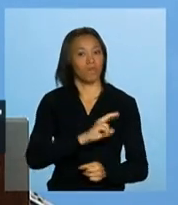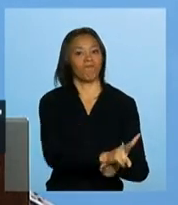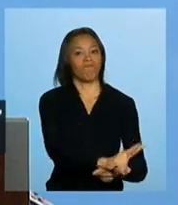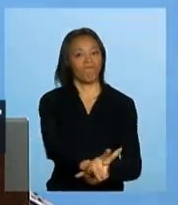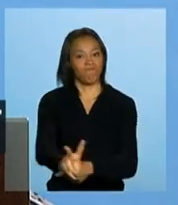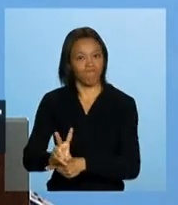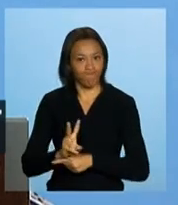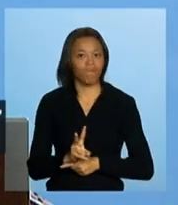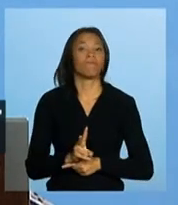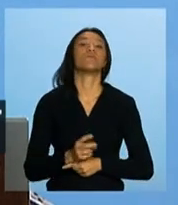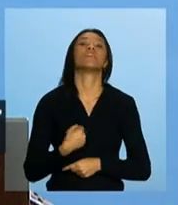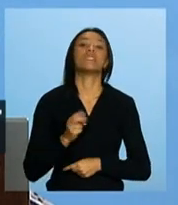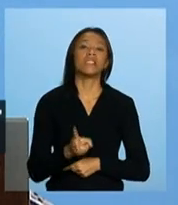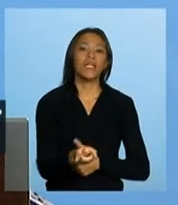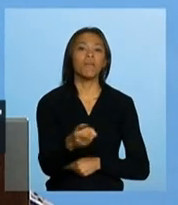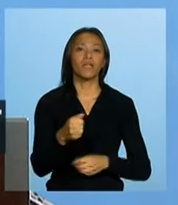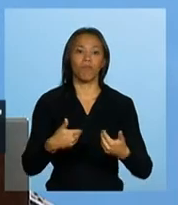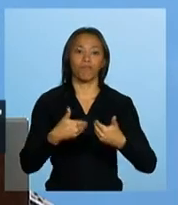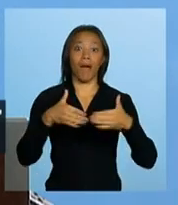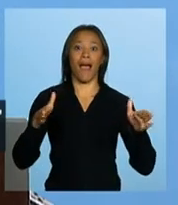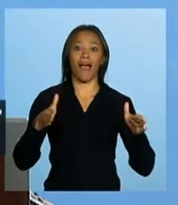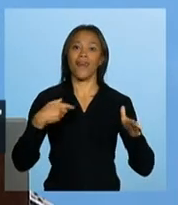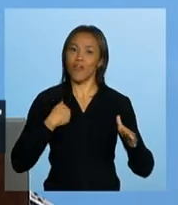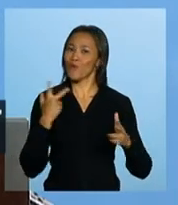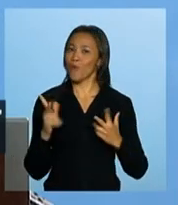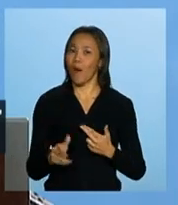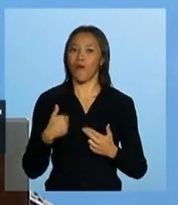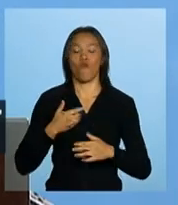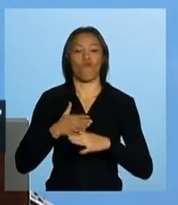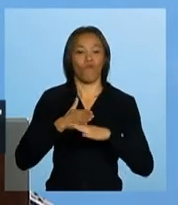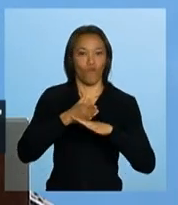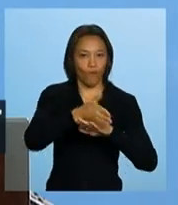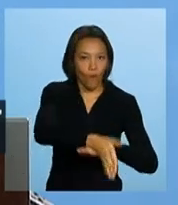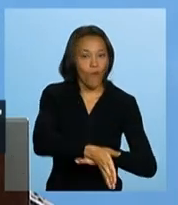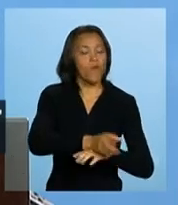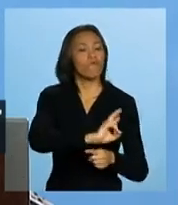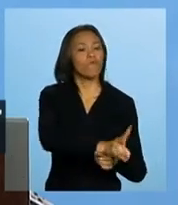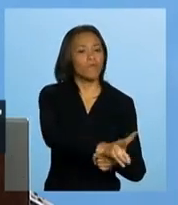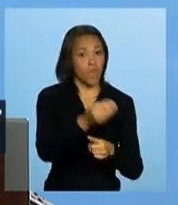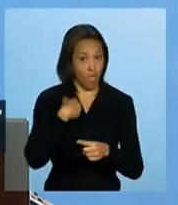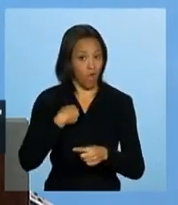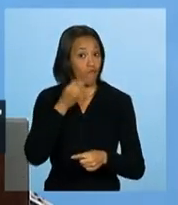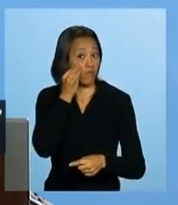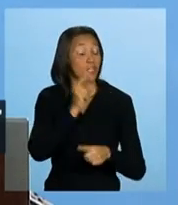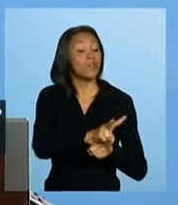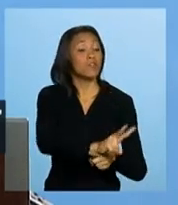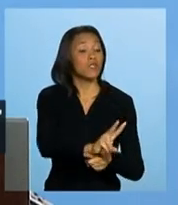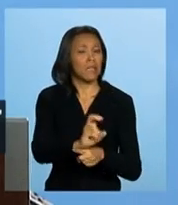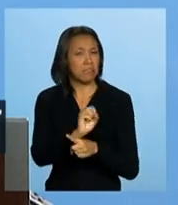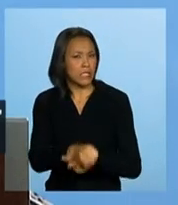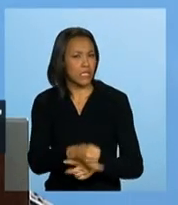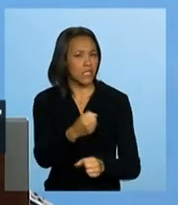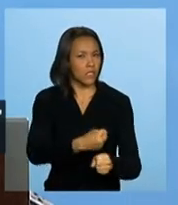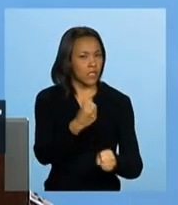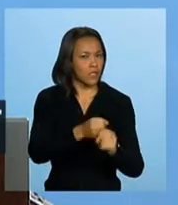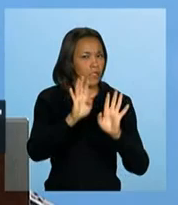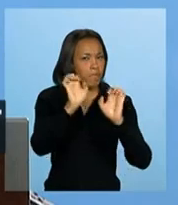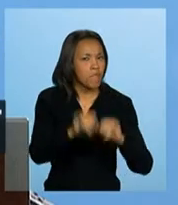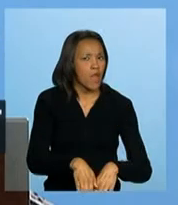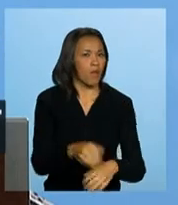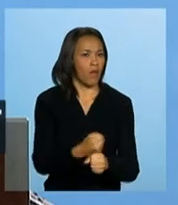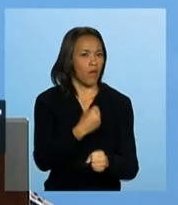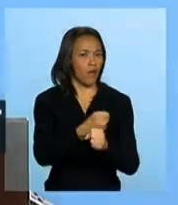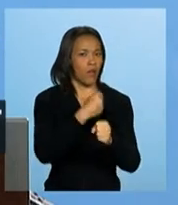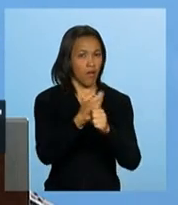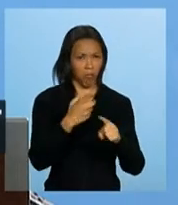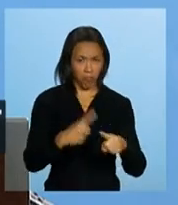Sempre que eu faço uma inauguração, eu faço a mesma coisa. Eu fiscalizo se a obra está decente, porque